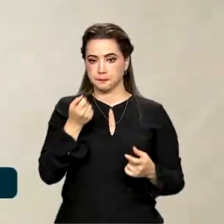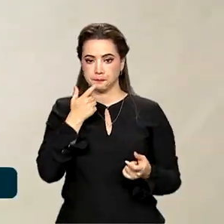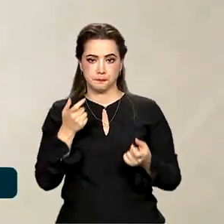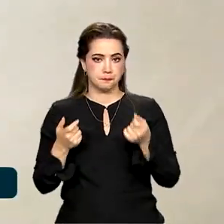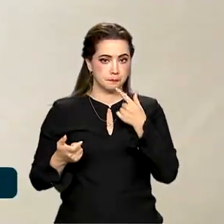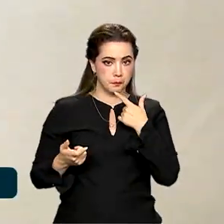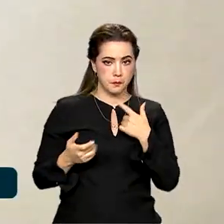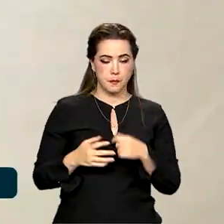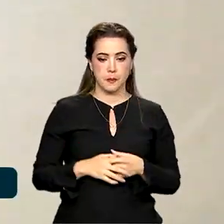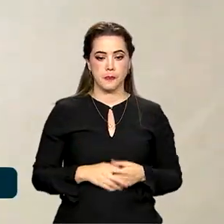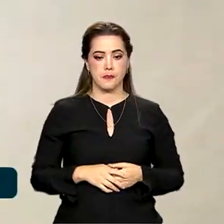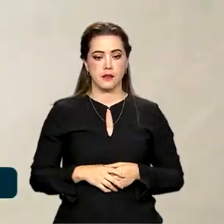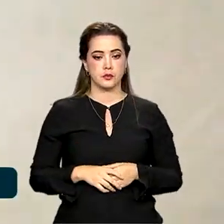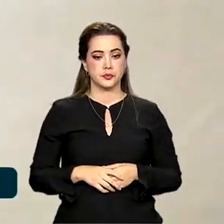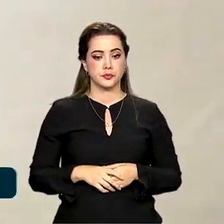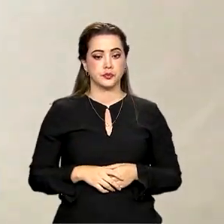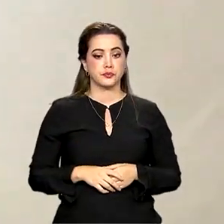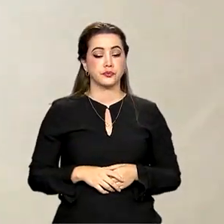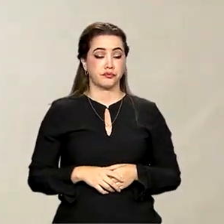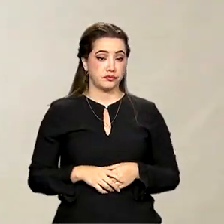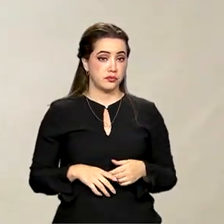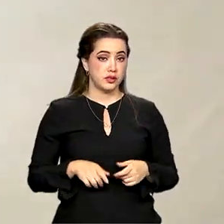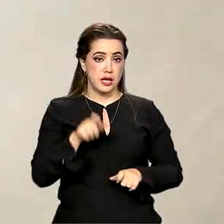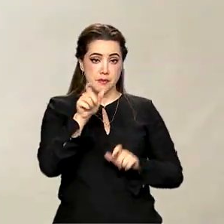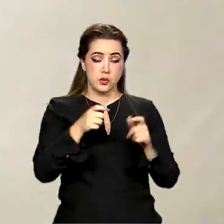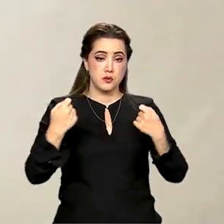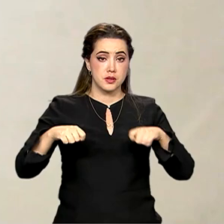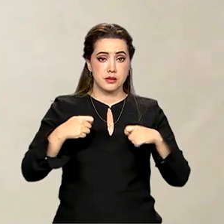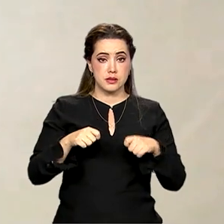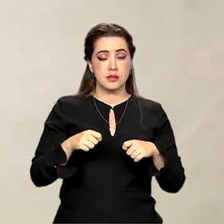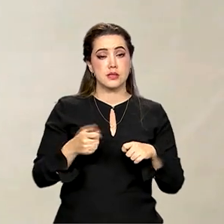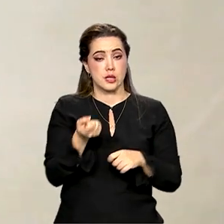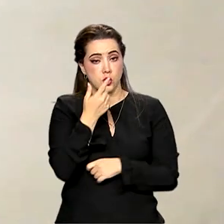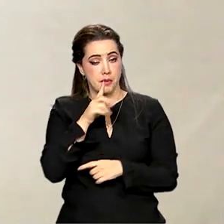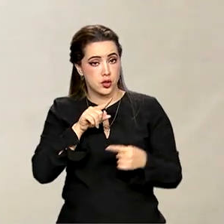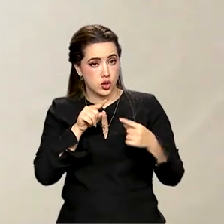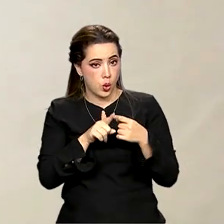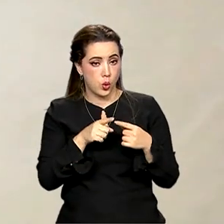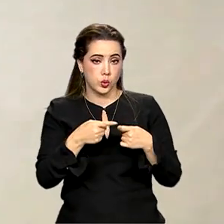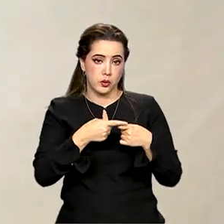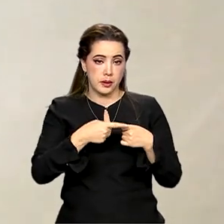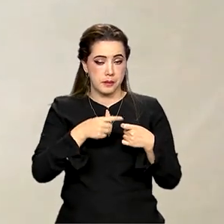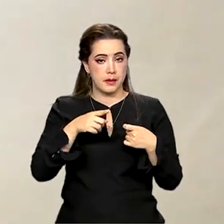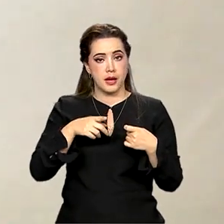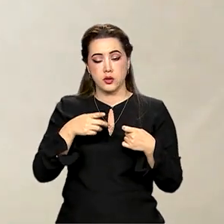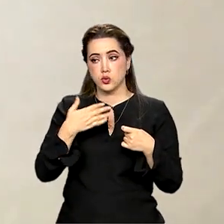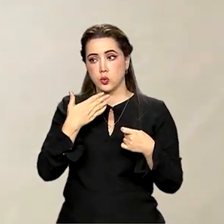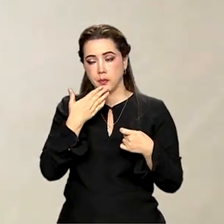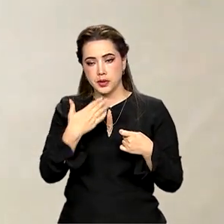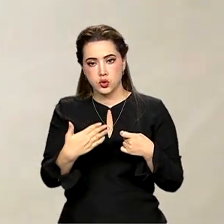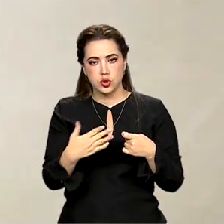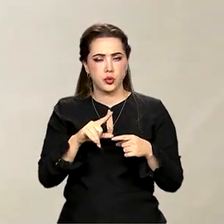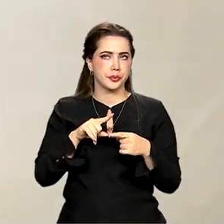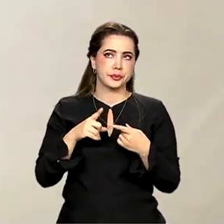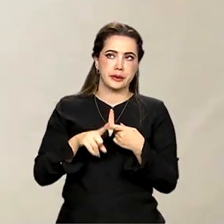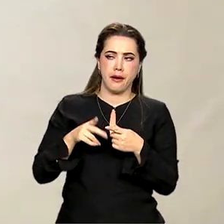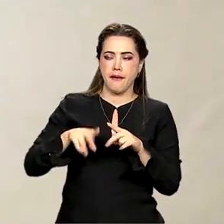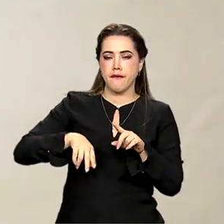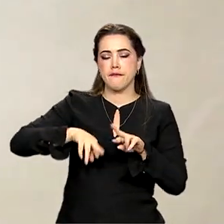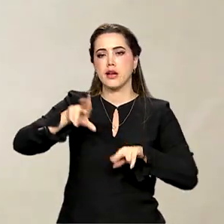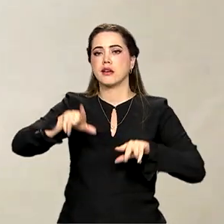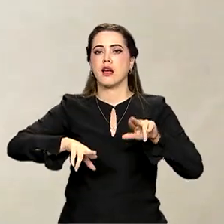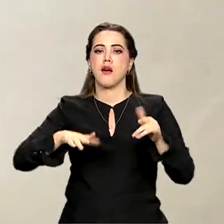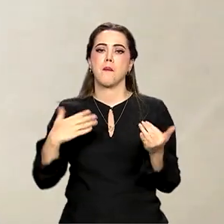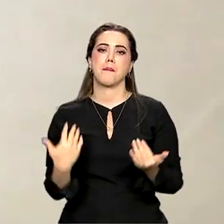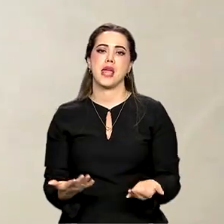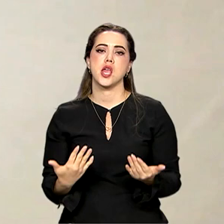As famílias têm que tomar a dosagem de acordo com a prescrição, para cada um, de acordo com o peso, de acordo com o tamanho da pessoa, de